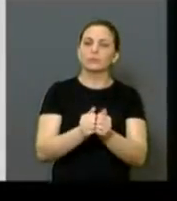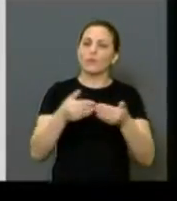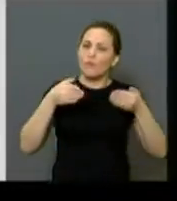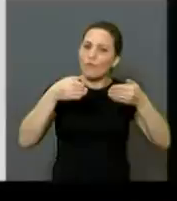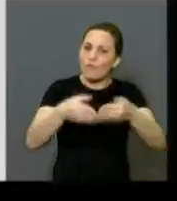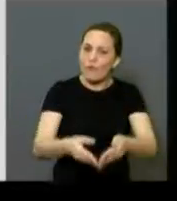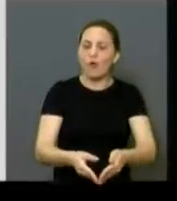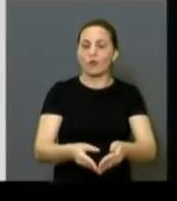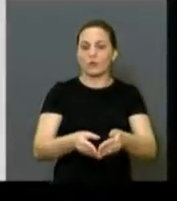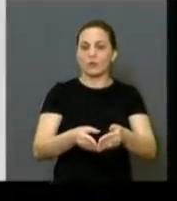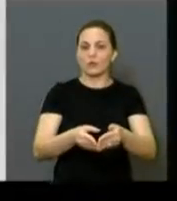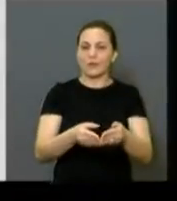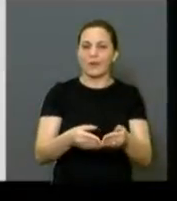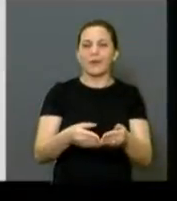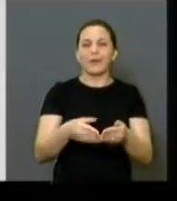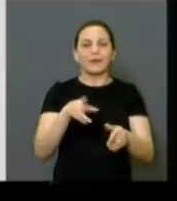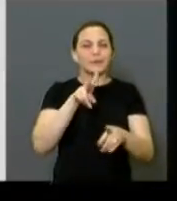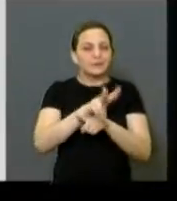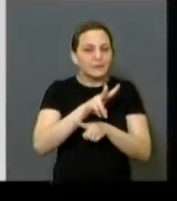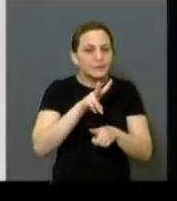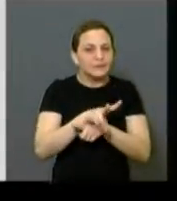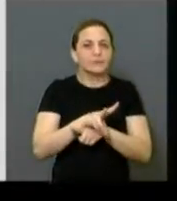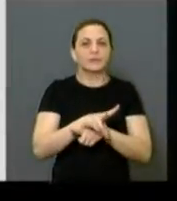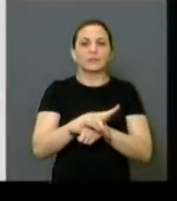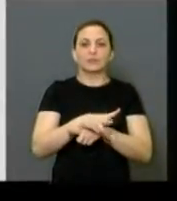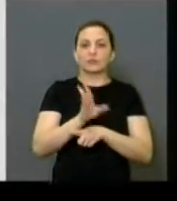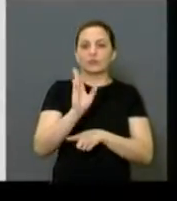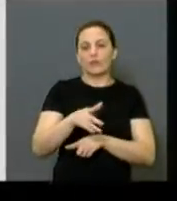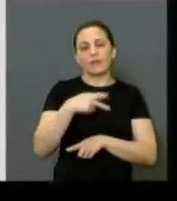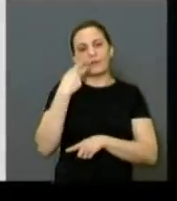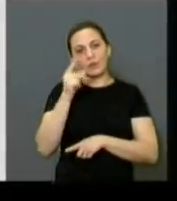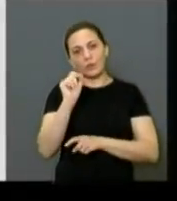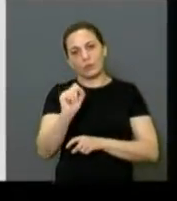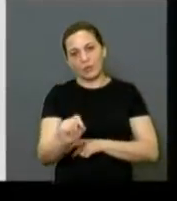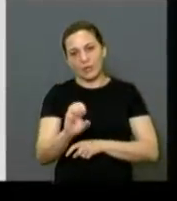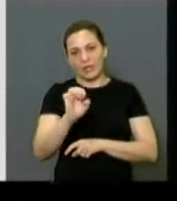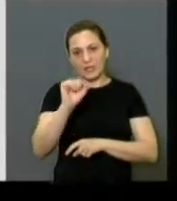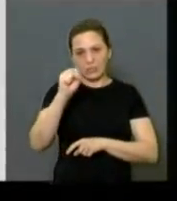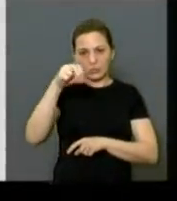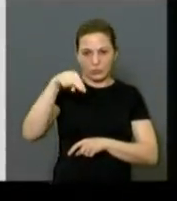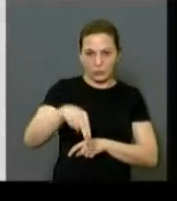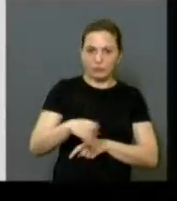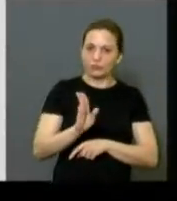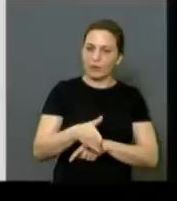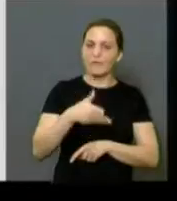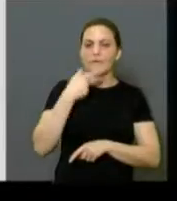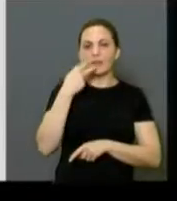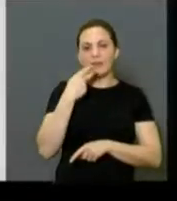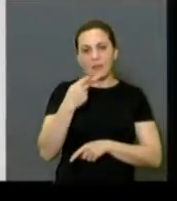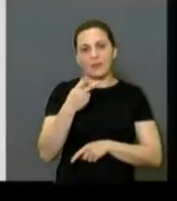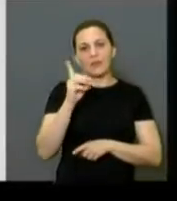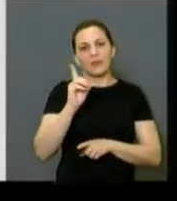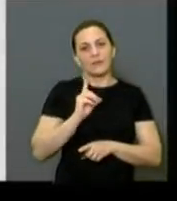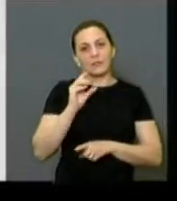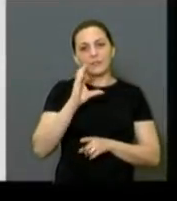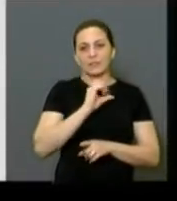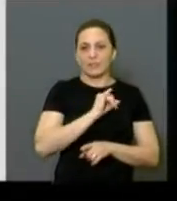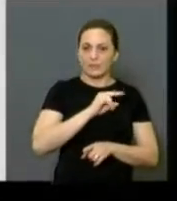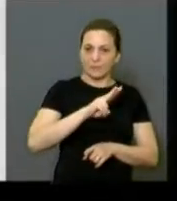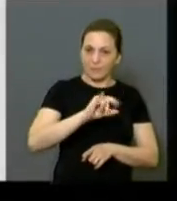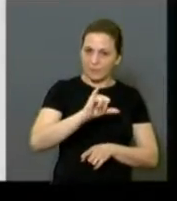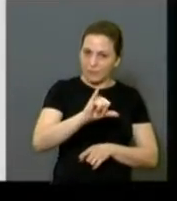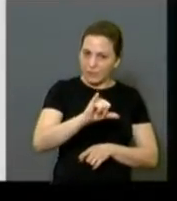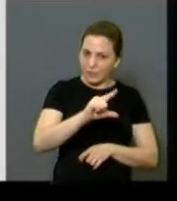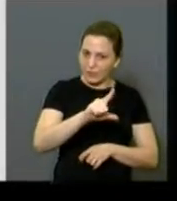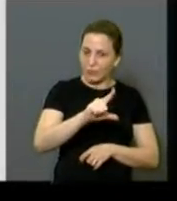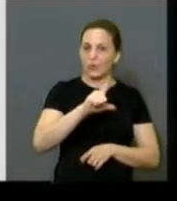prejuízo, fiscalizando. Como eu disse aqui para Edson, da Defesa Civil, o rio lá do Ouro, na ponte, tem